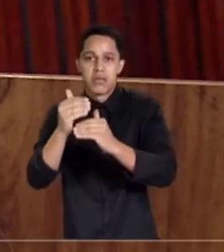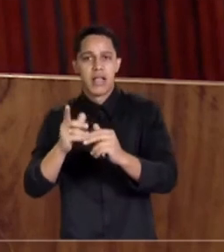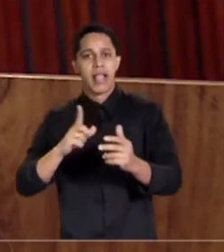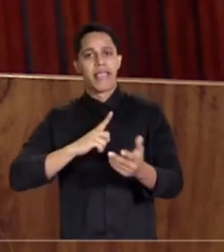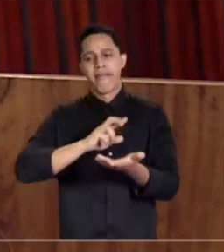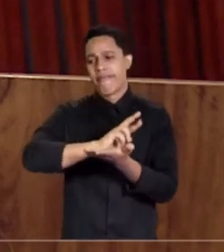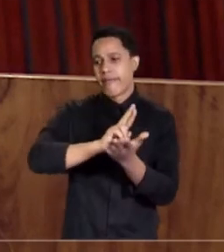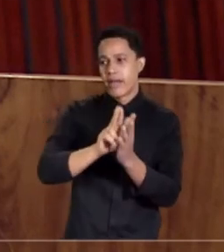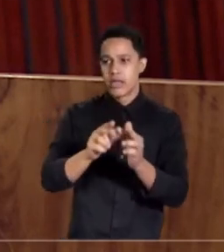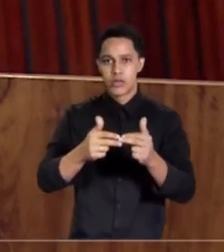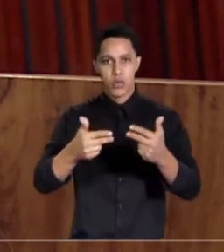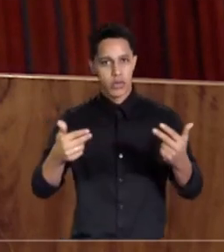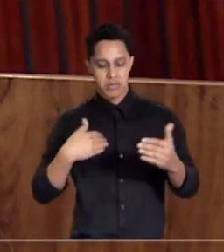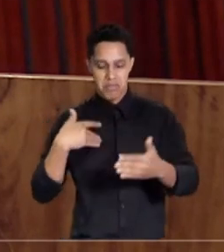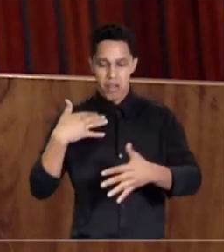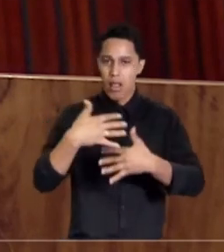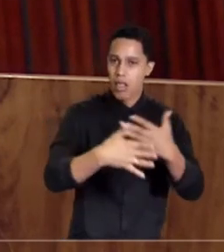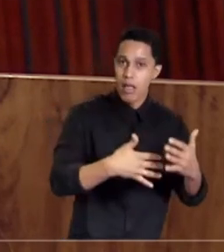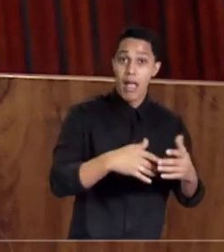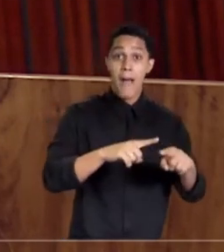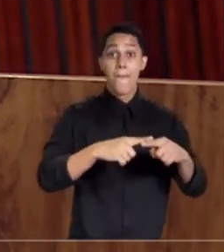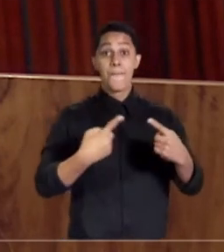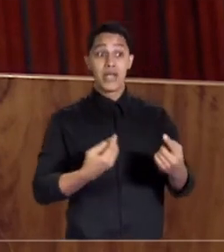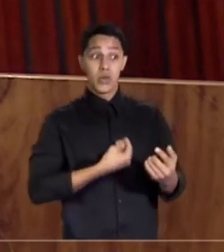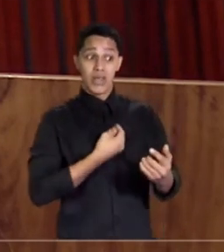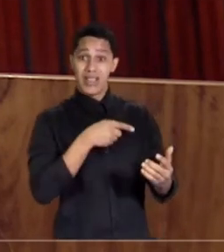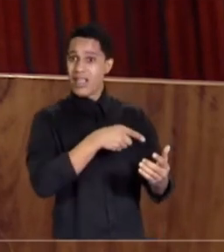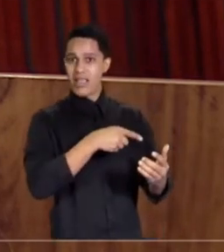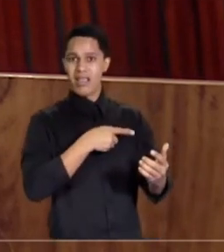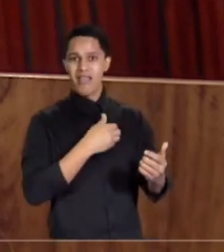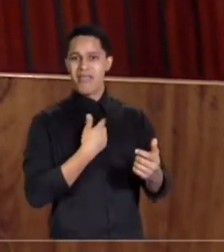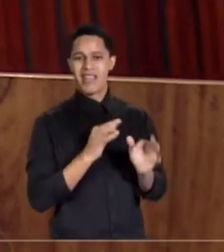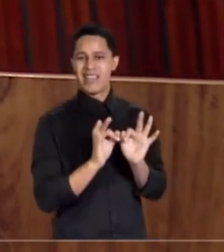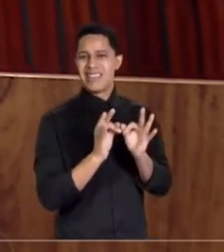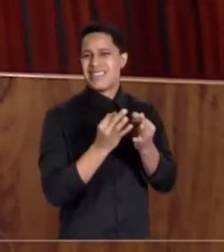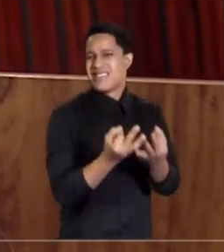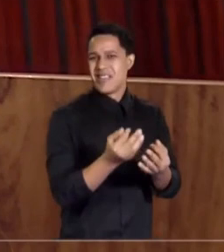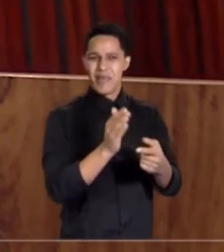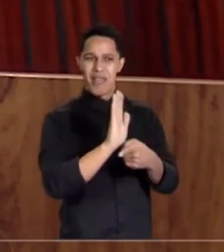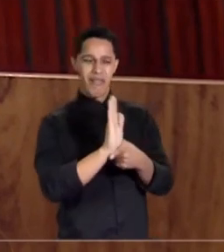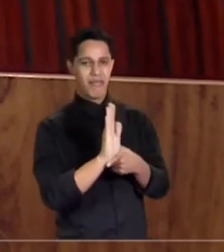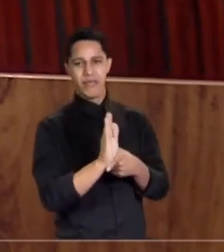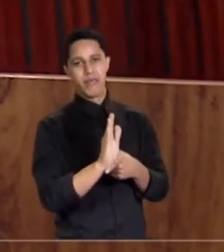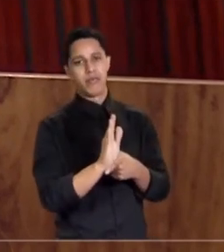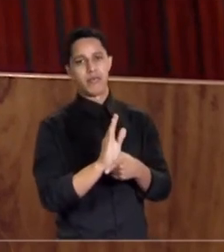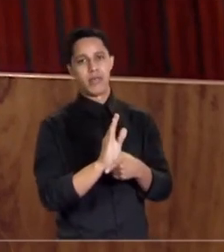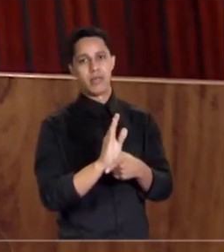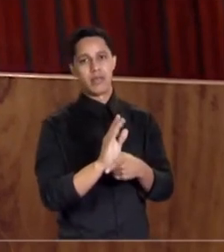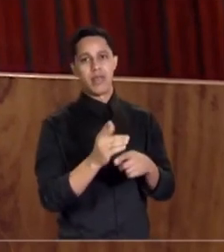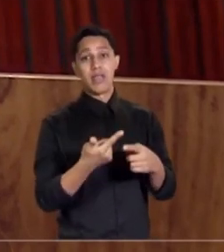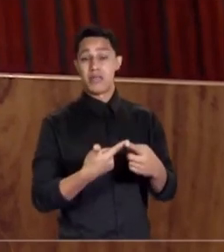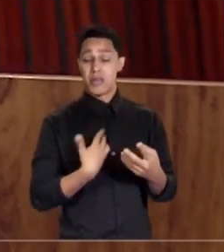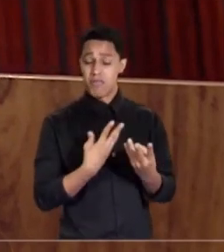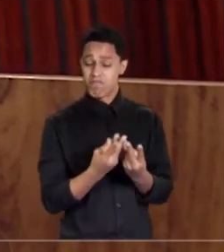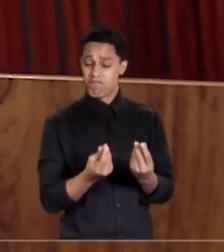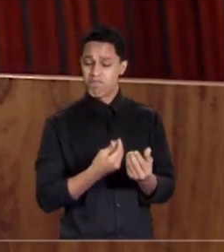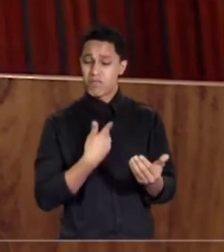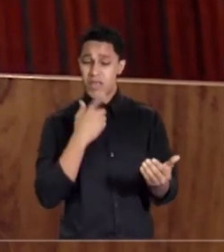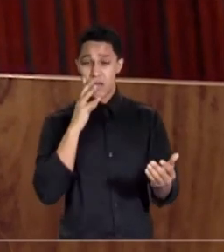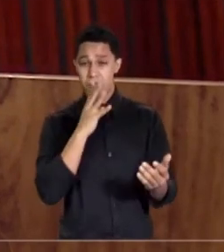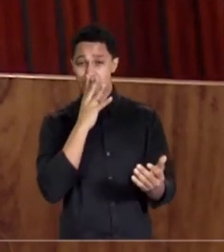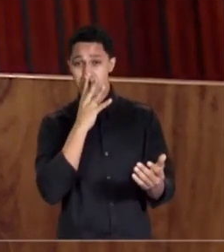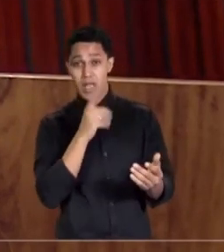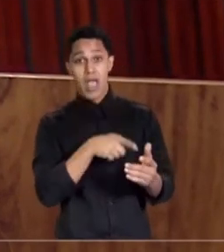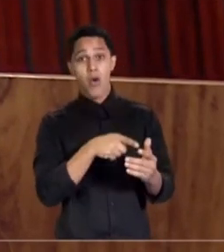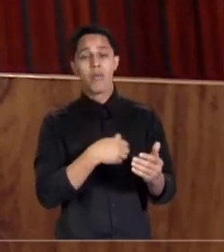série de atos encadeados, mas o que está aqui não é um filme, o que está aqui em apreciação é